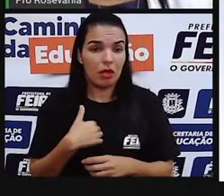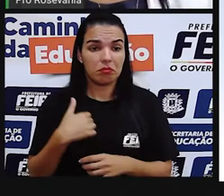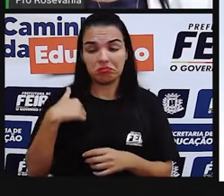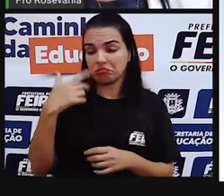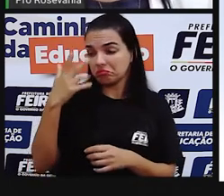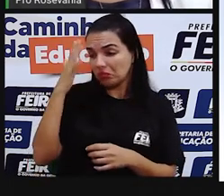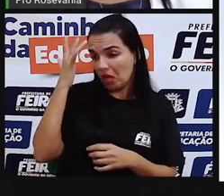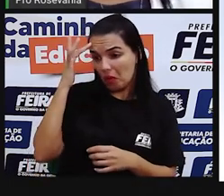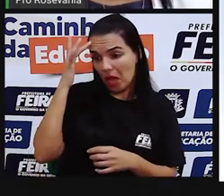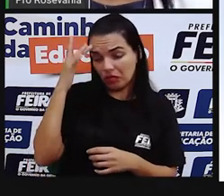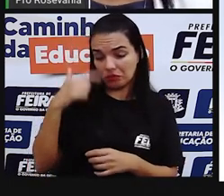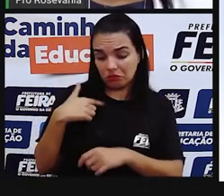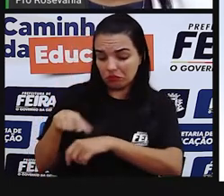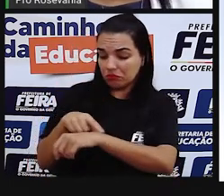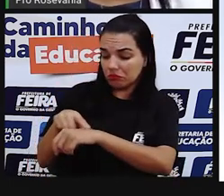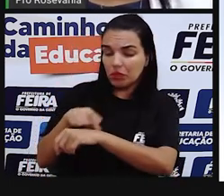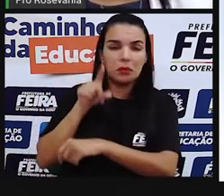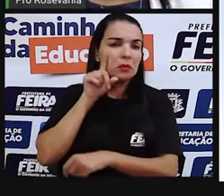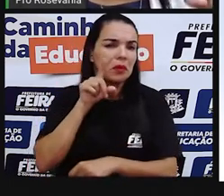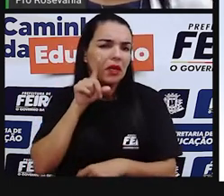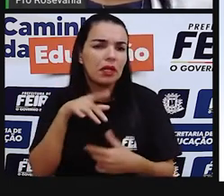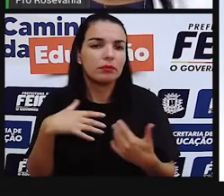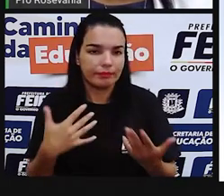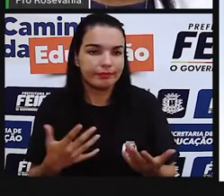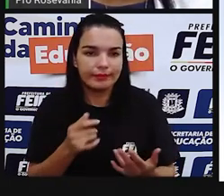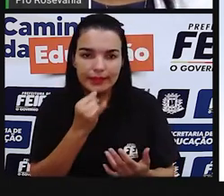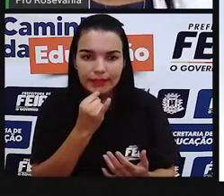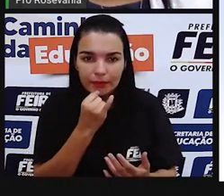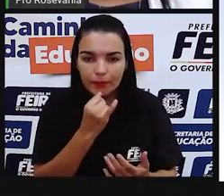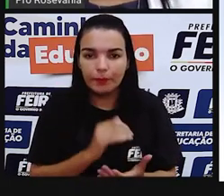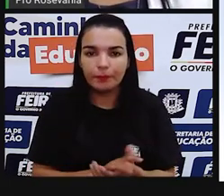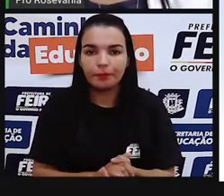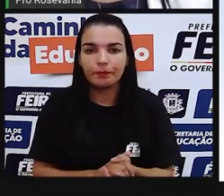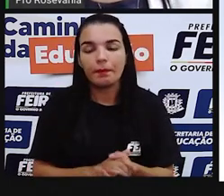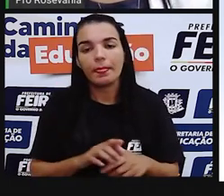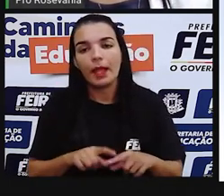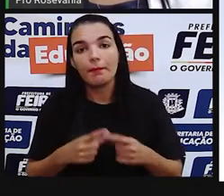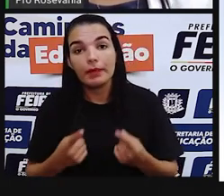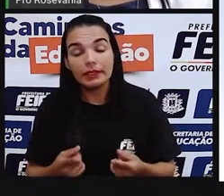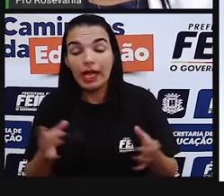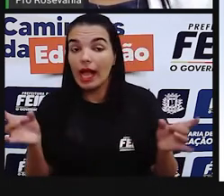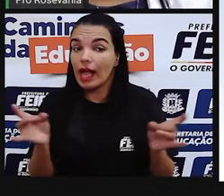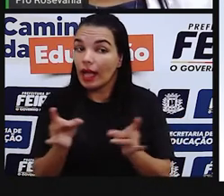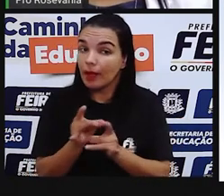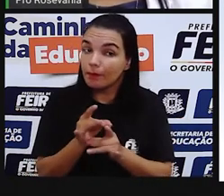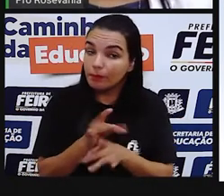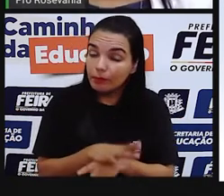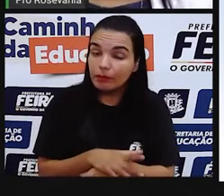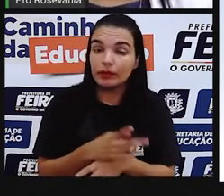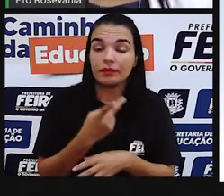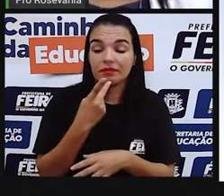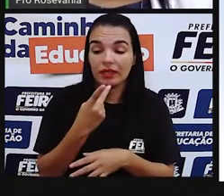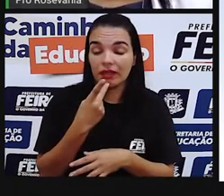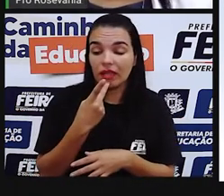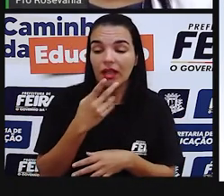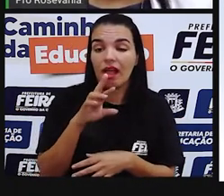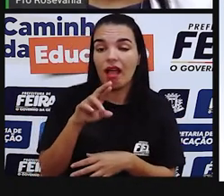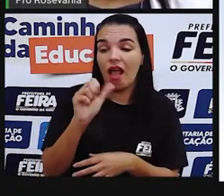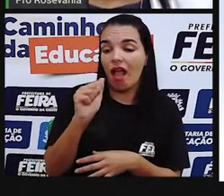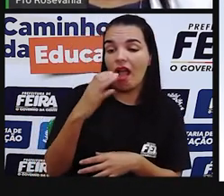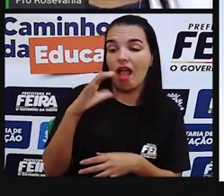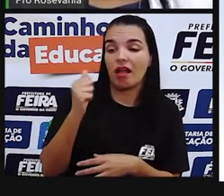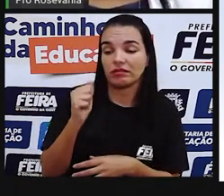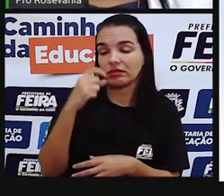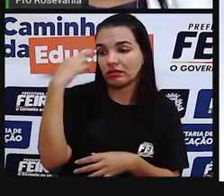acredita. Mas esse conceito de raça, ele já ficou torto, como indivíduo, justamente pelo fato de que durante muito tempo